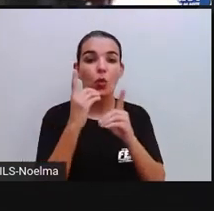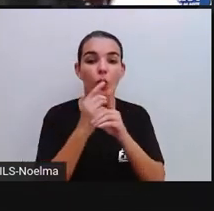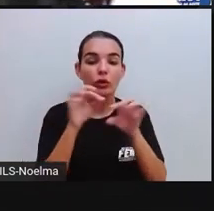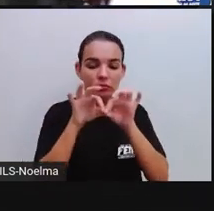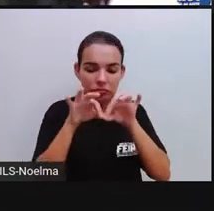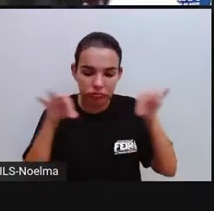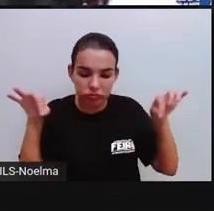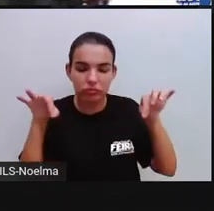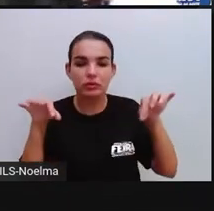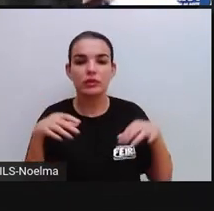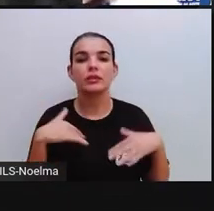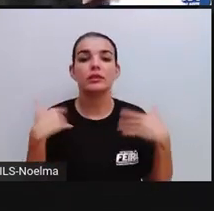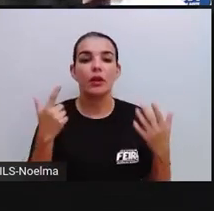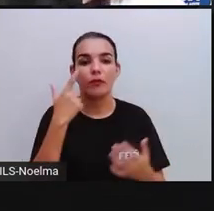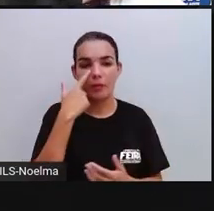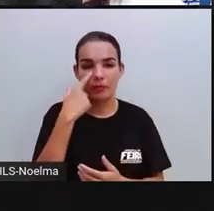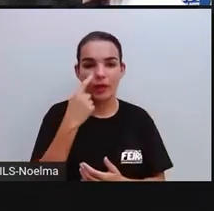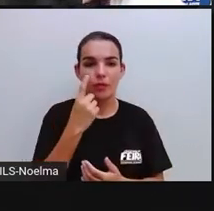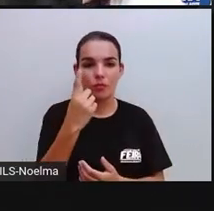aí das arestas. Então, ó.